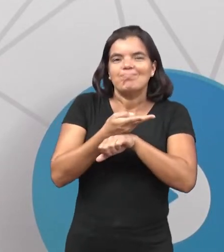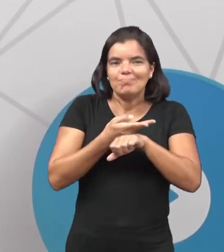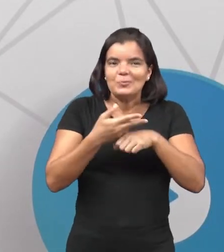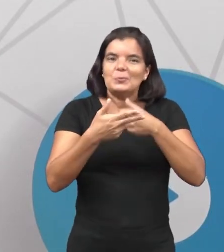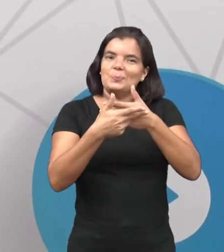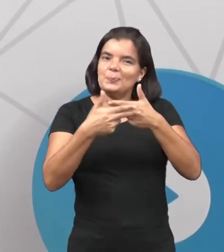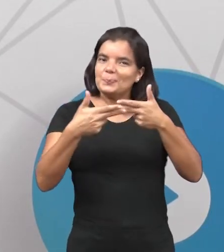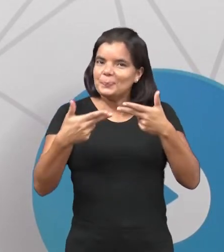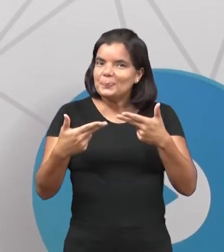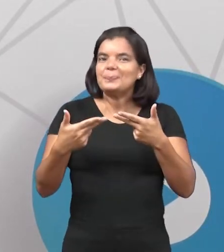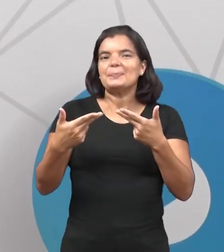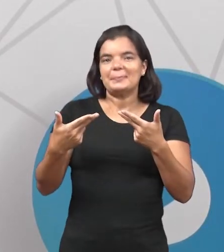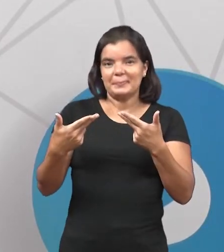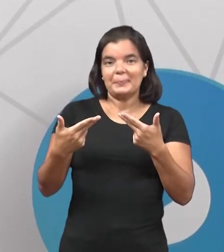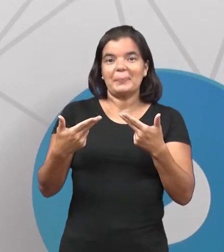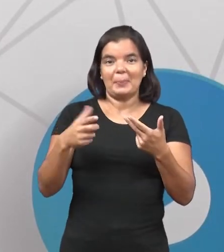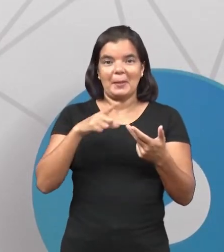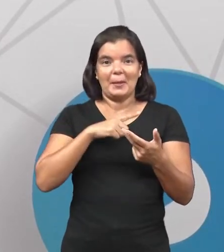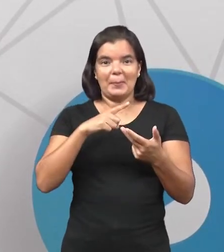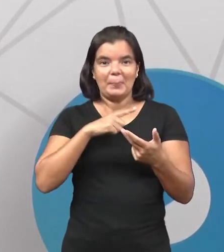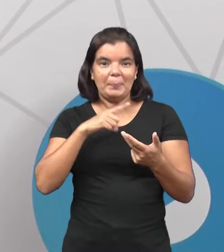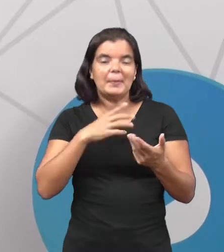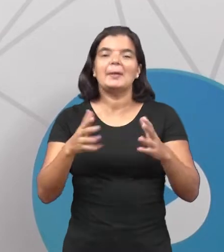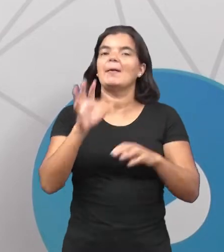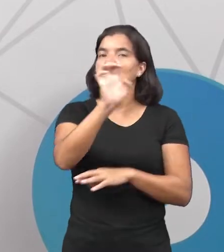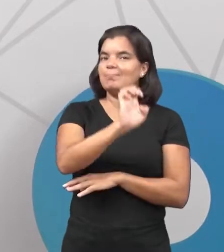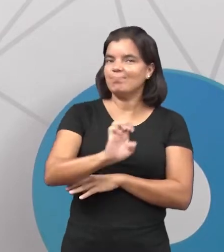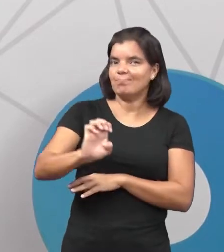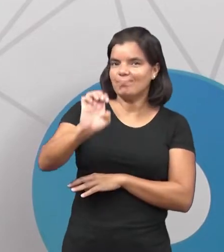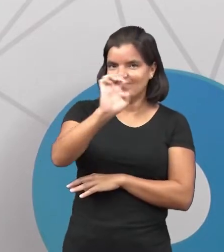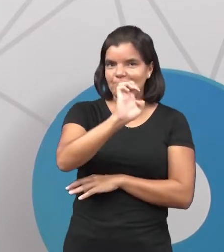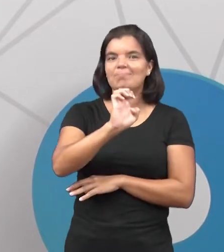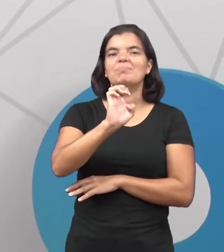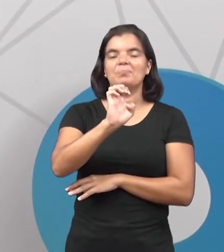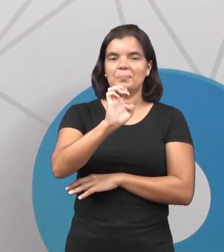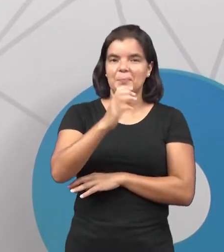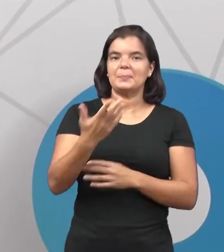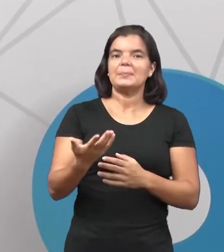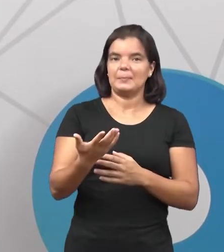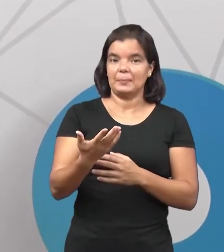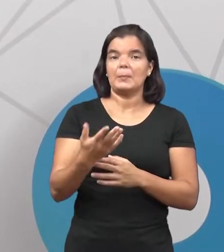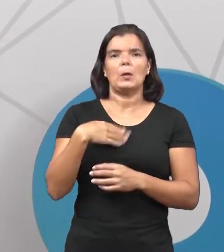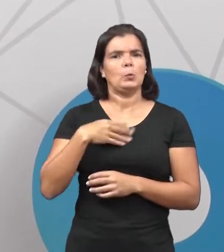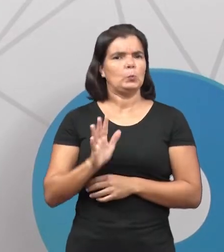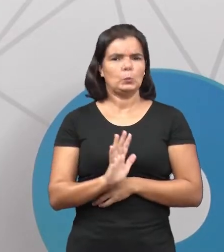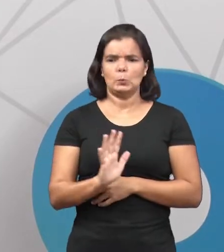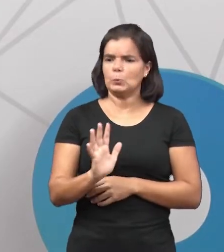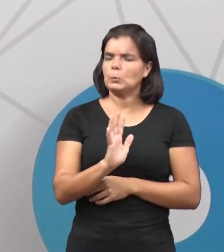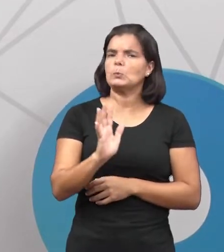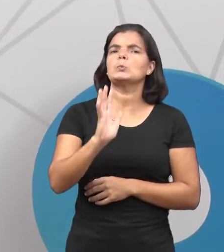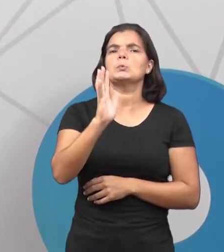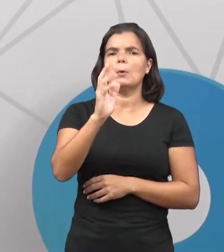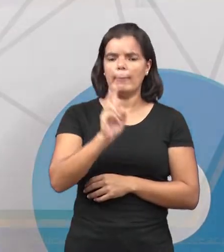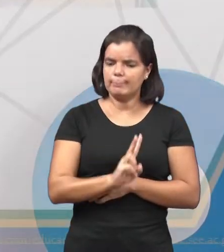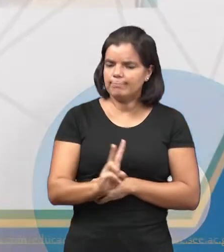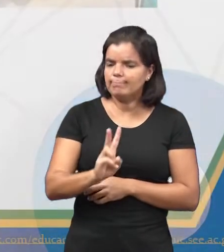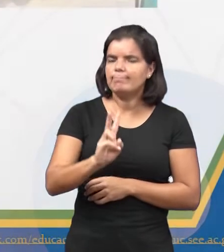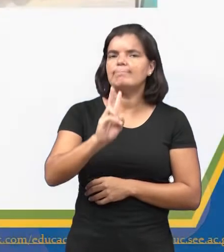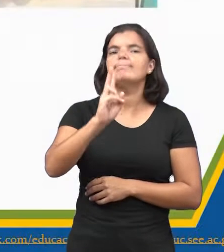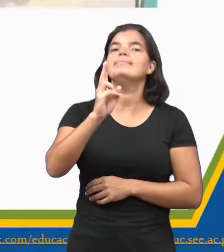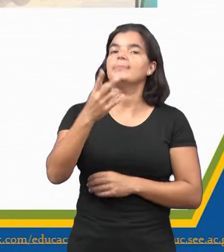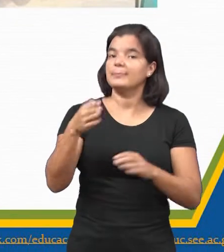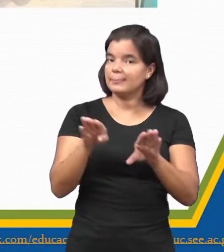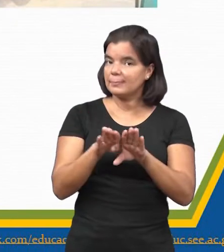especiarias que no continente europeu era algo bem caro, algo bem valioso,